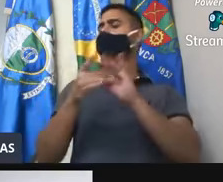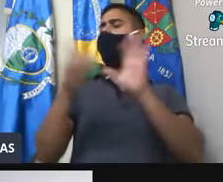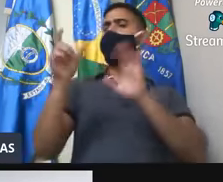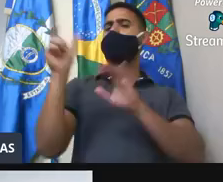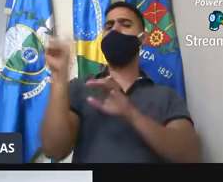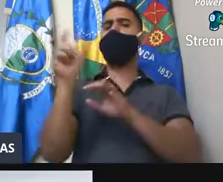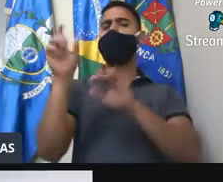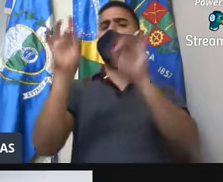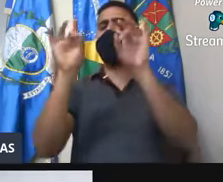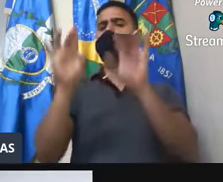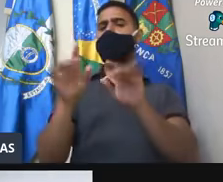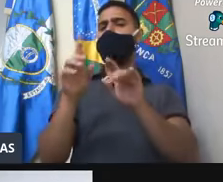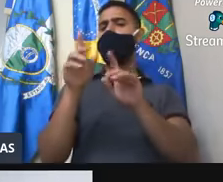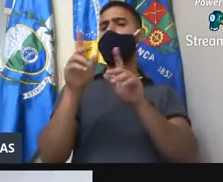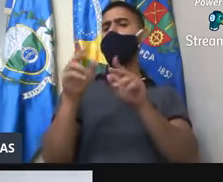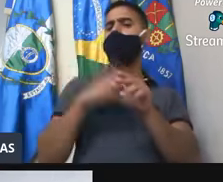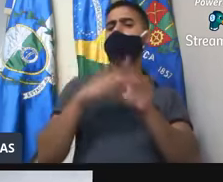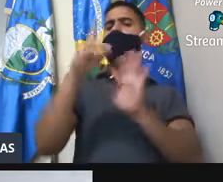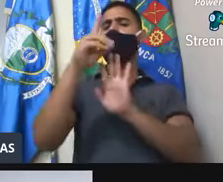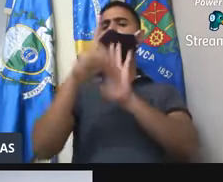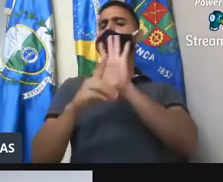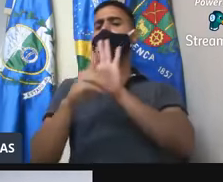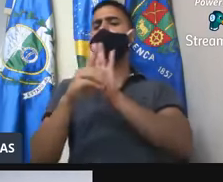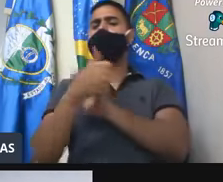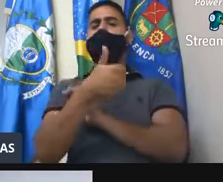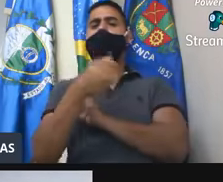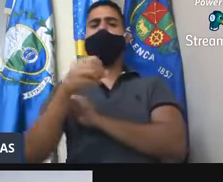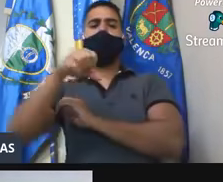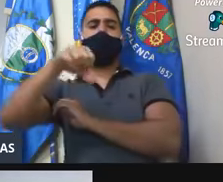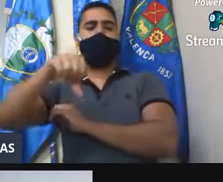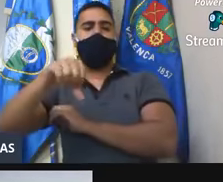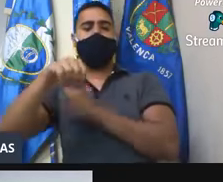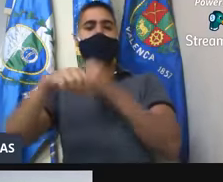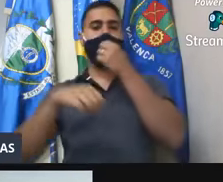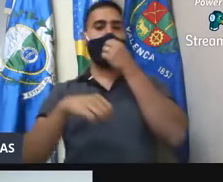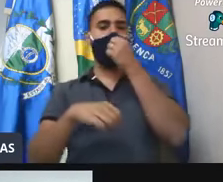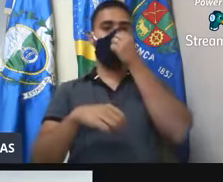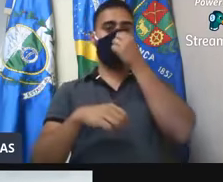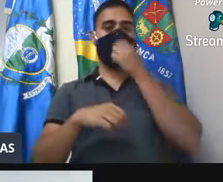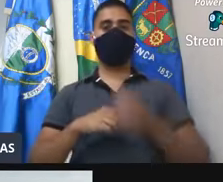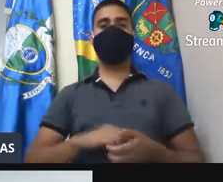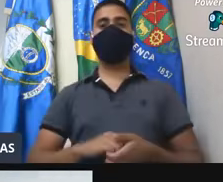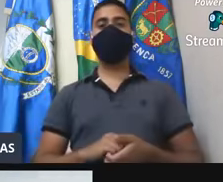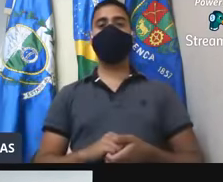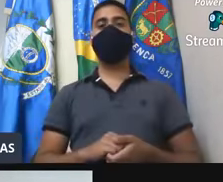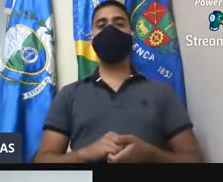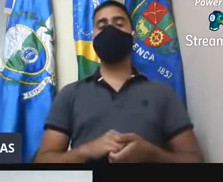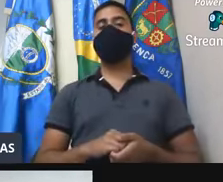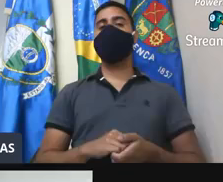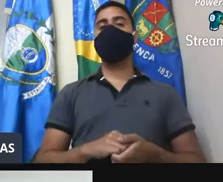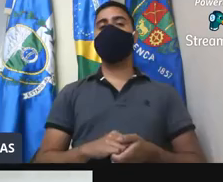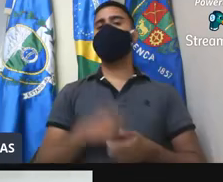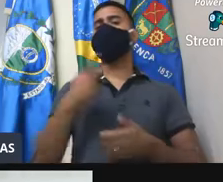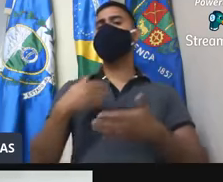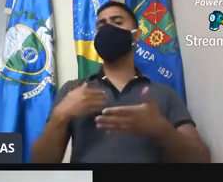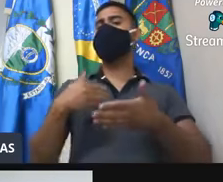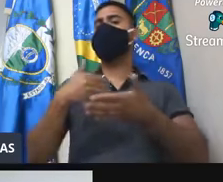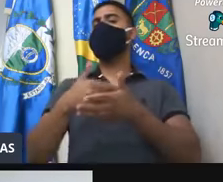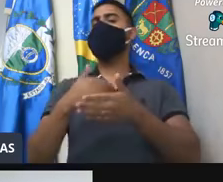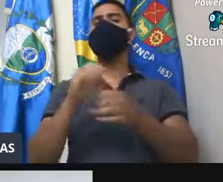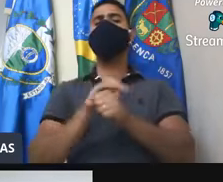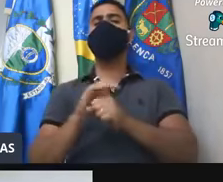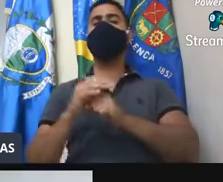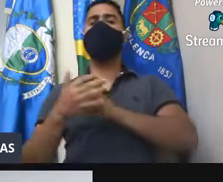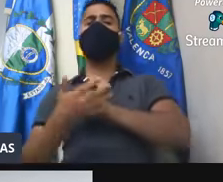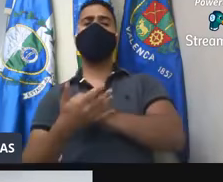ordinário conforme decreto cento e de vinte e sete de julho de dois mil e vinte que fala do enfrentamento ao covid,